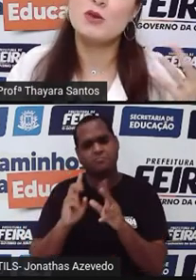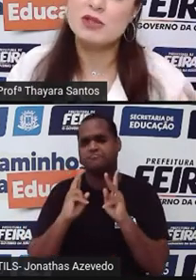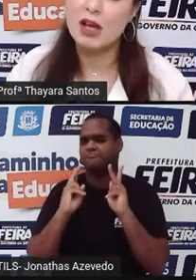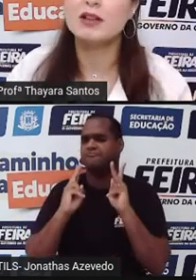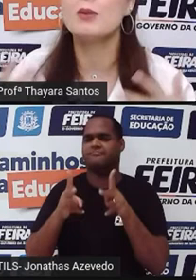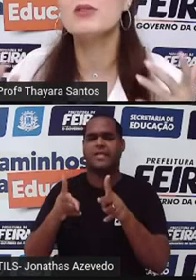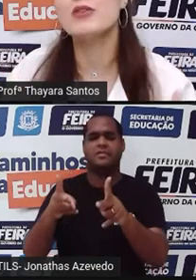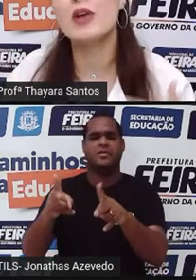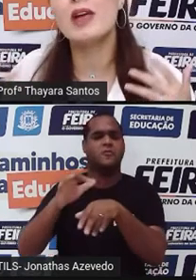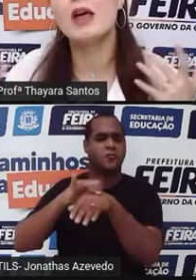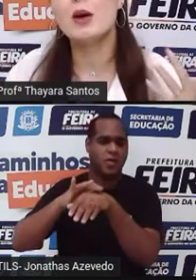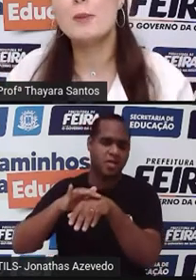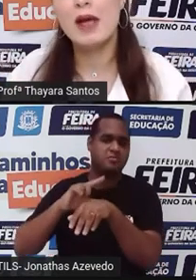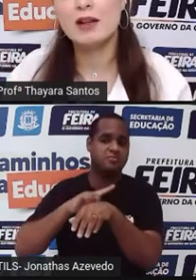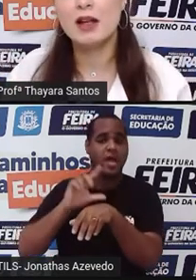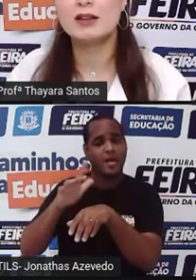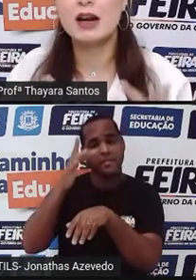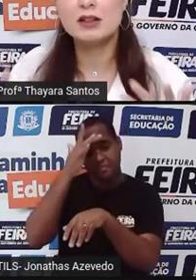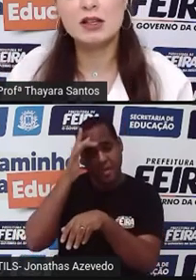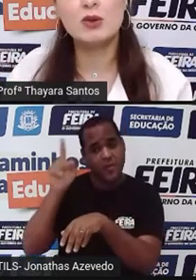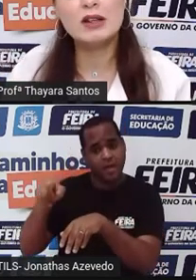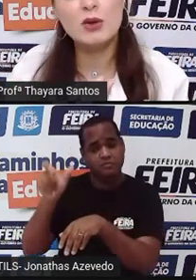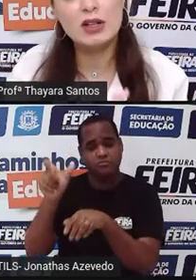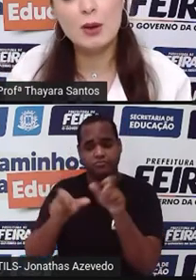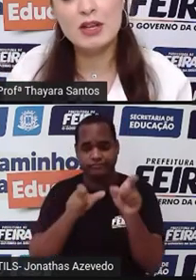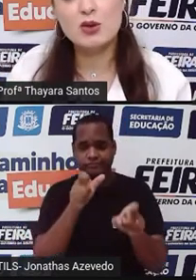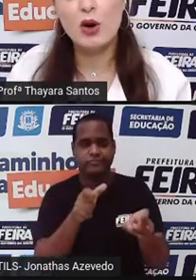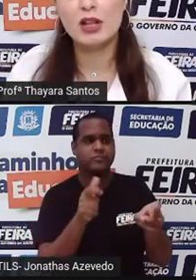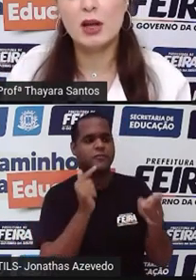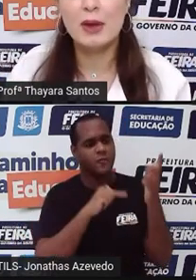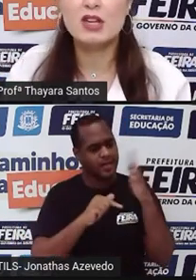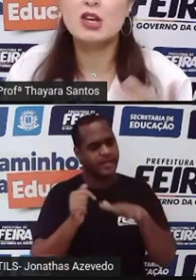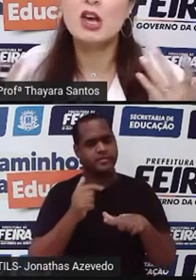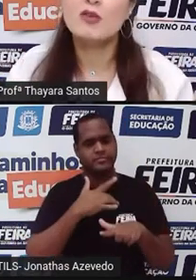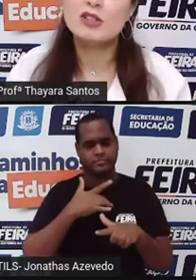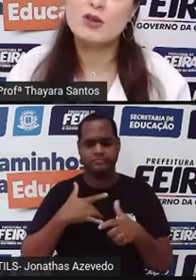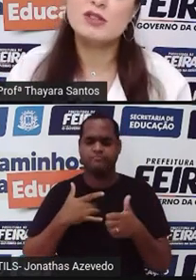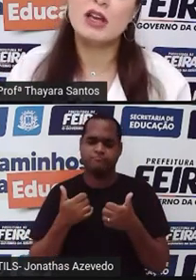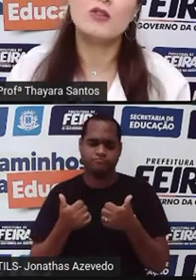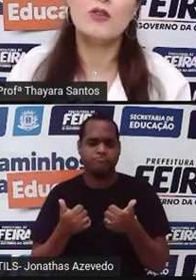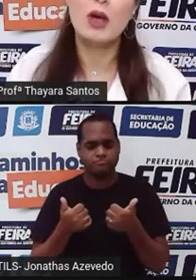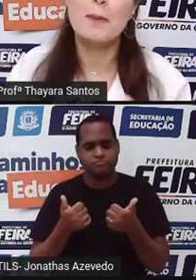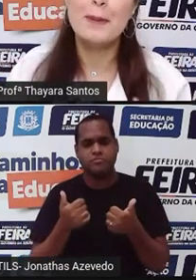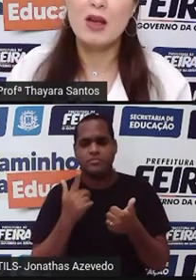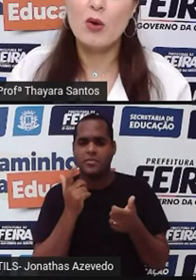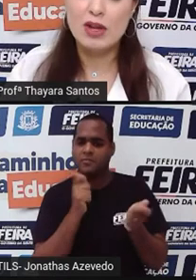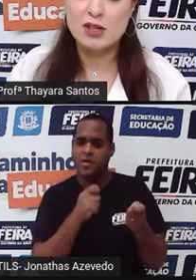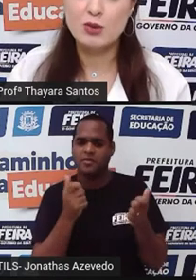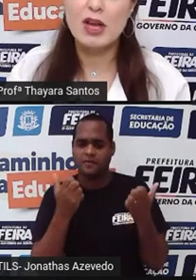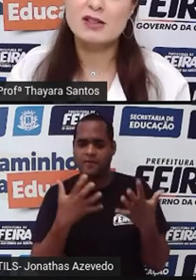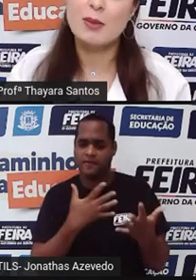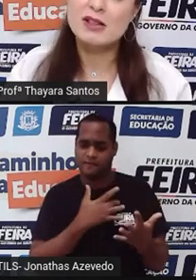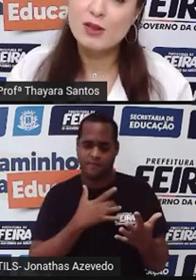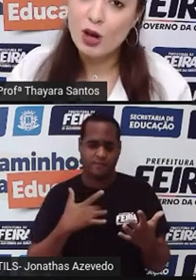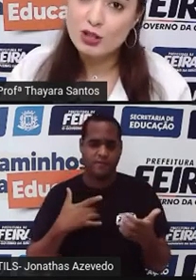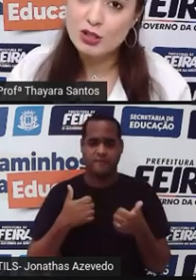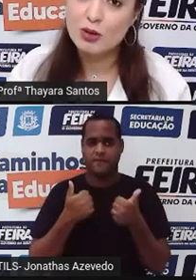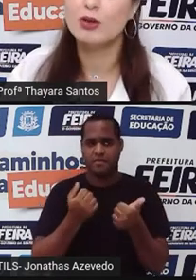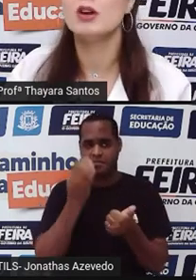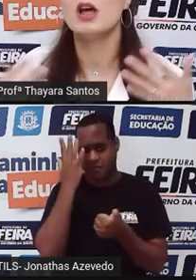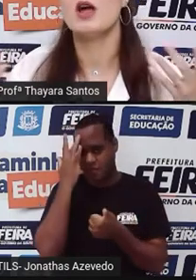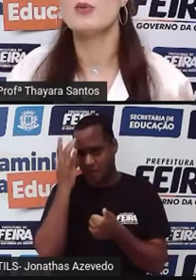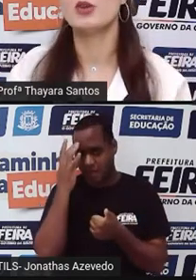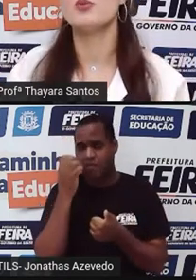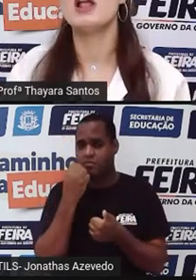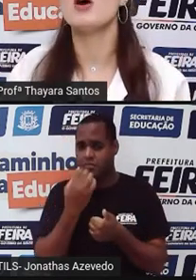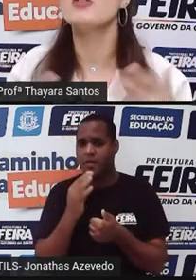as pessoas conseguem também viver bem, né, tratando adequadamente, corretamente, você consegue viver bem com essa doença. Mas, lógico,